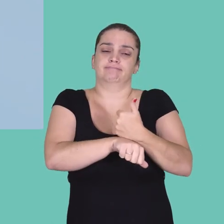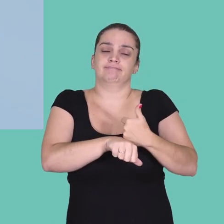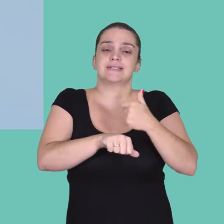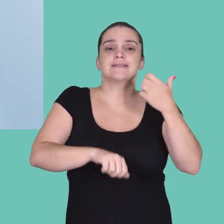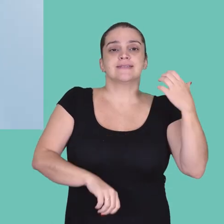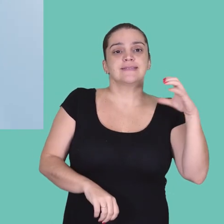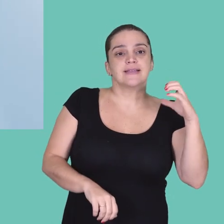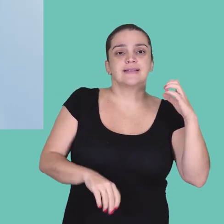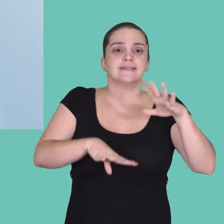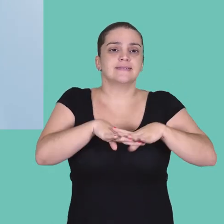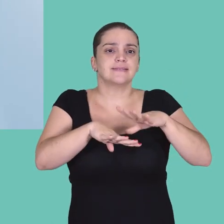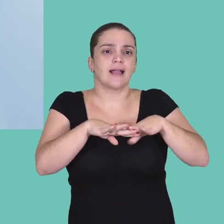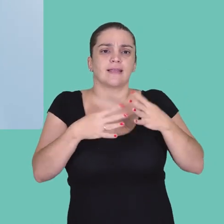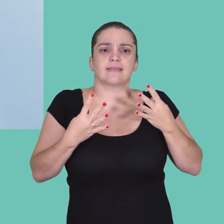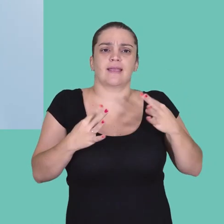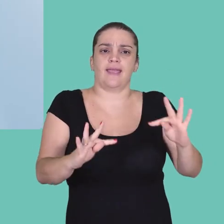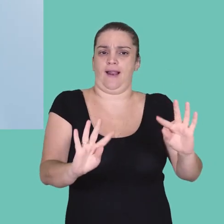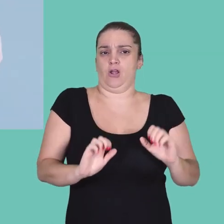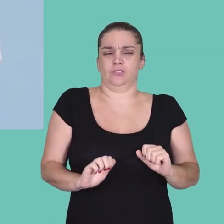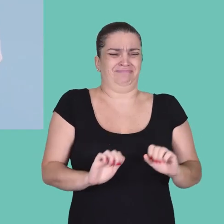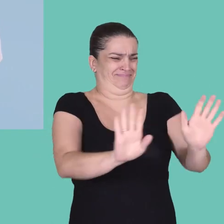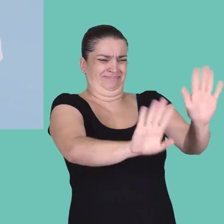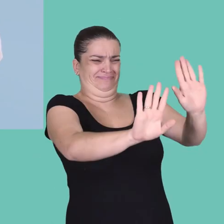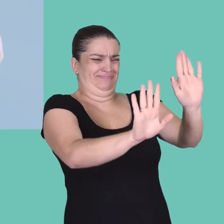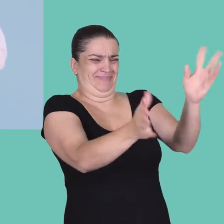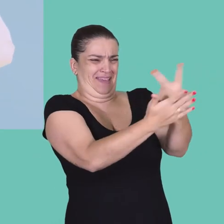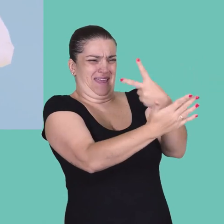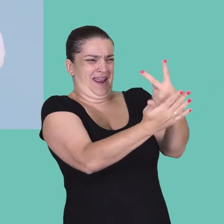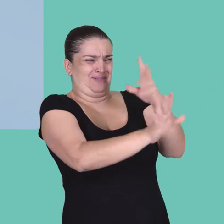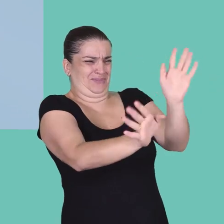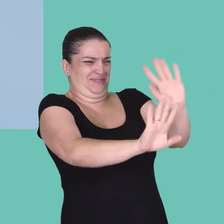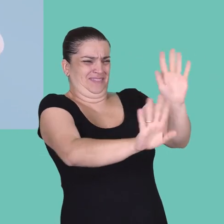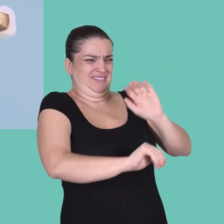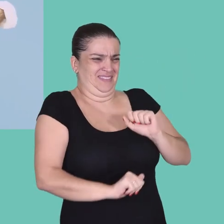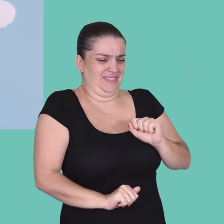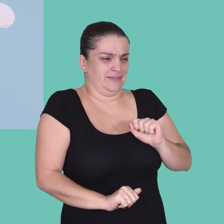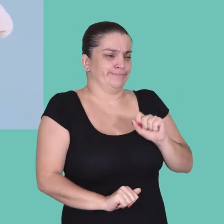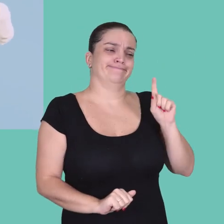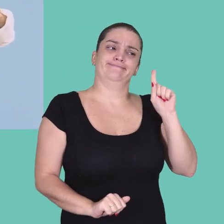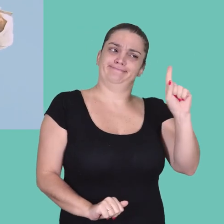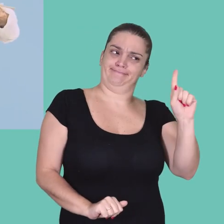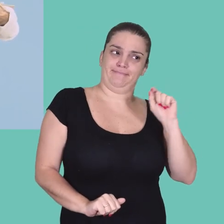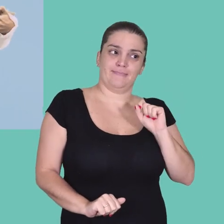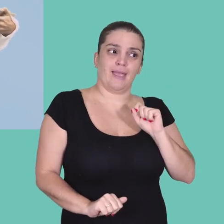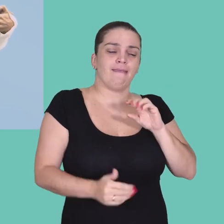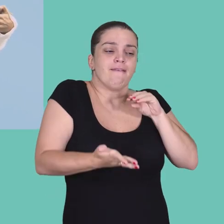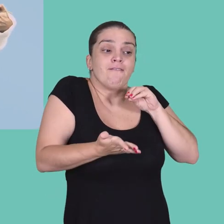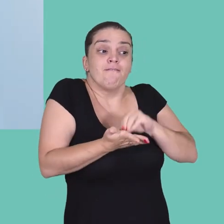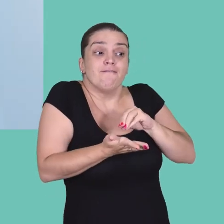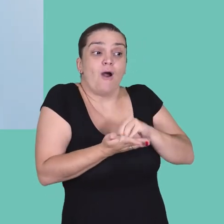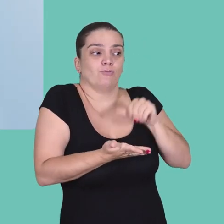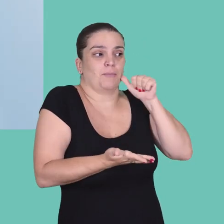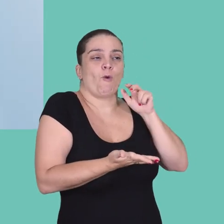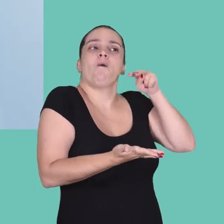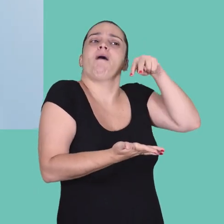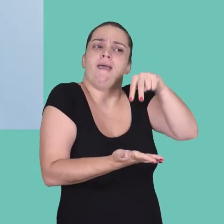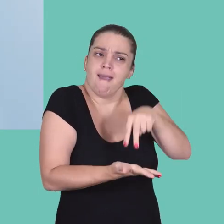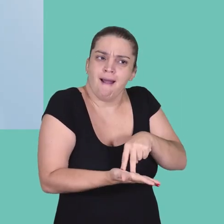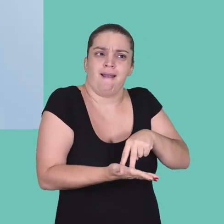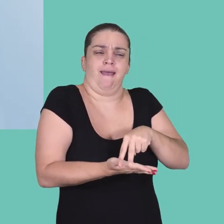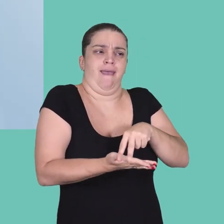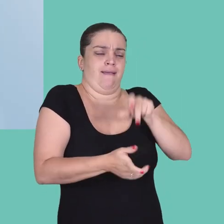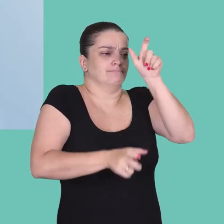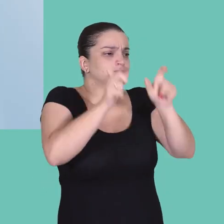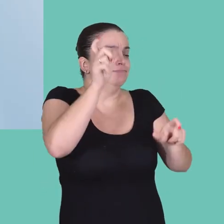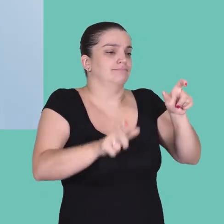carreiras de ciências exatas e tecnologia. Tudo errado, tudo errado. Como eu disse, não há uma visão espacial.